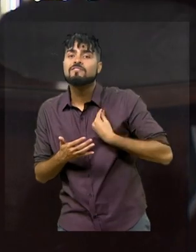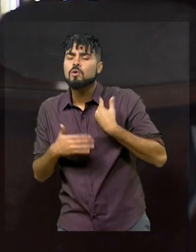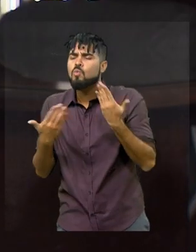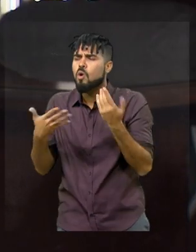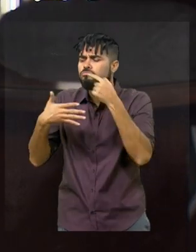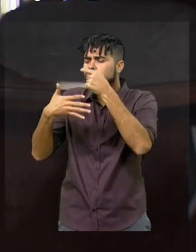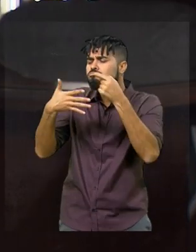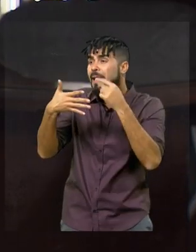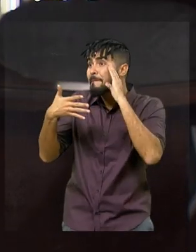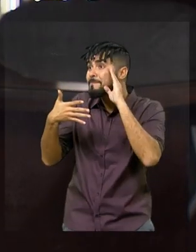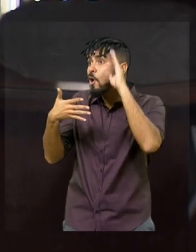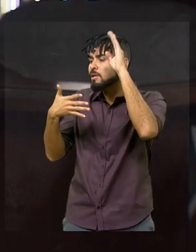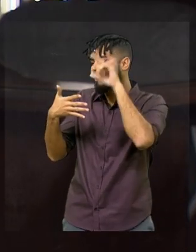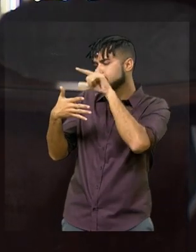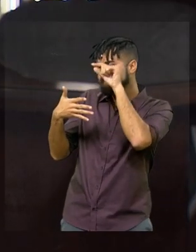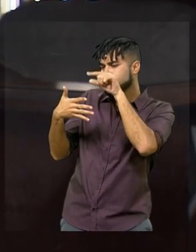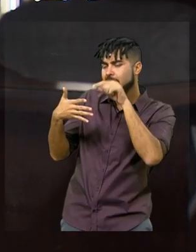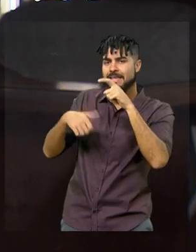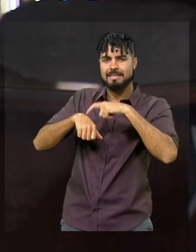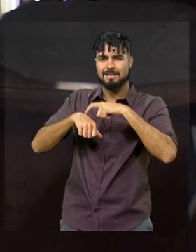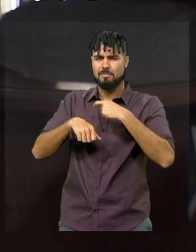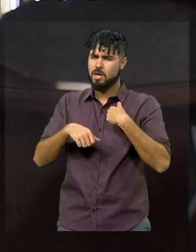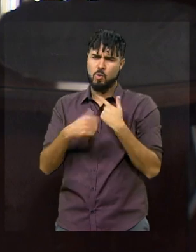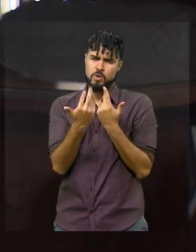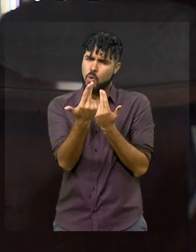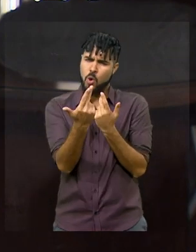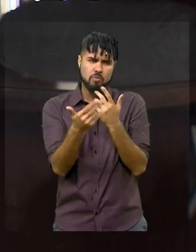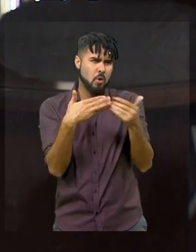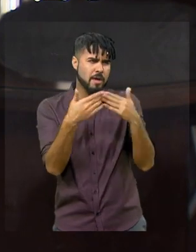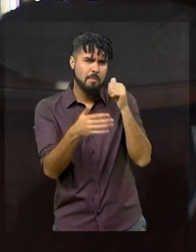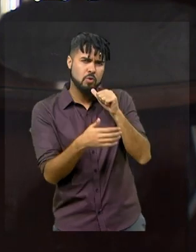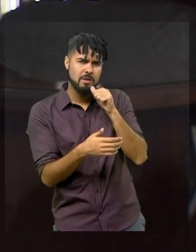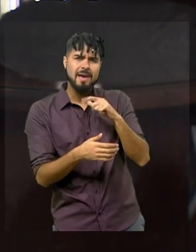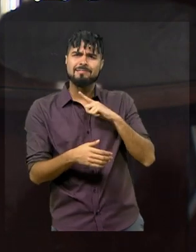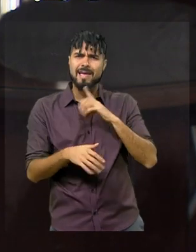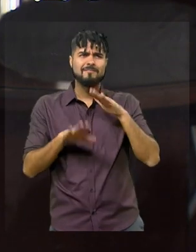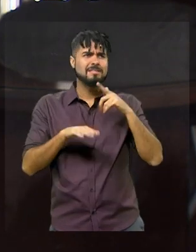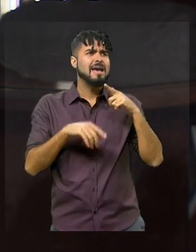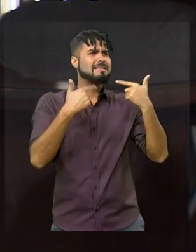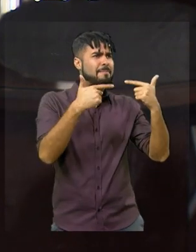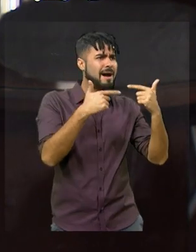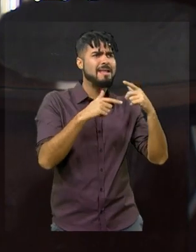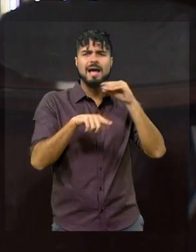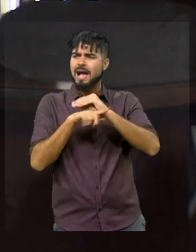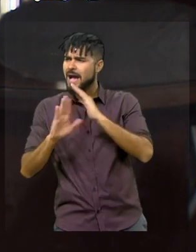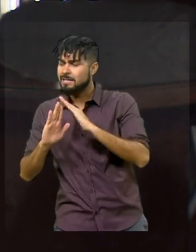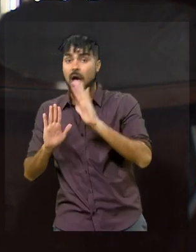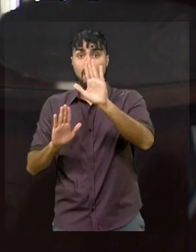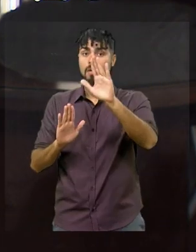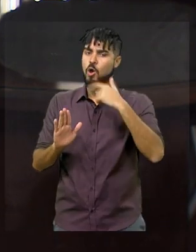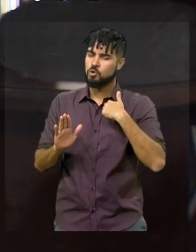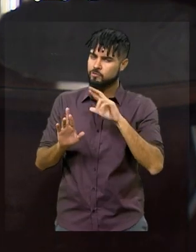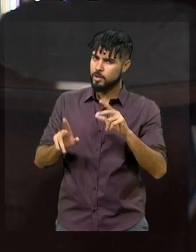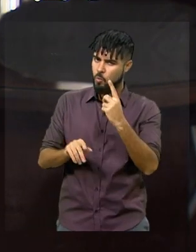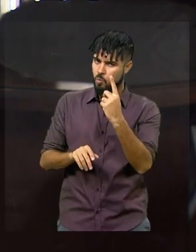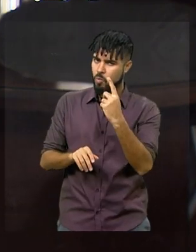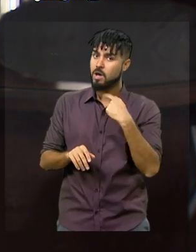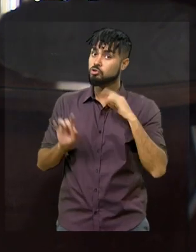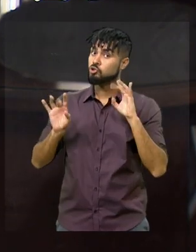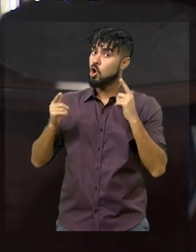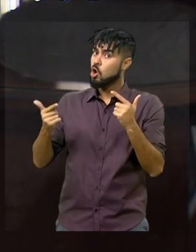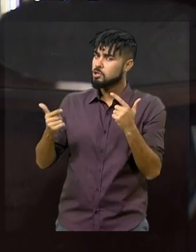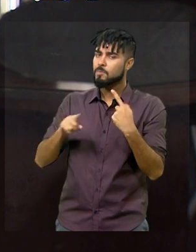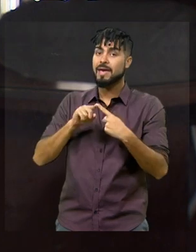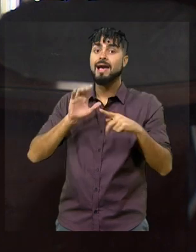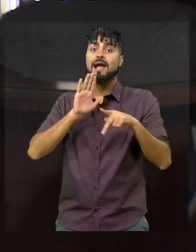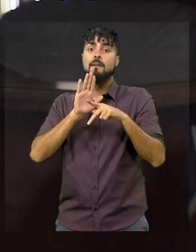conta do tempo. Eu não sou diferente de nenhuma mulher. Nós temos dupla, tripla, jornada, aliás, sou, sou privilegiada. Eu tenho um carro